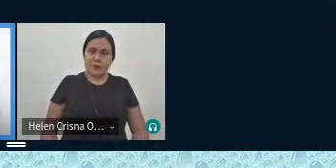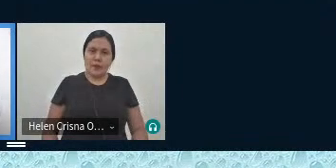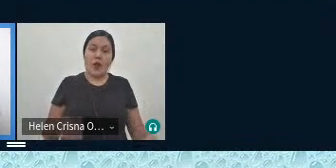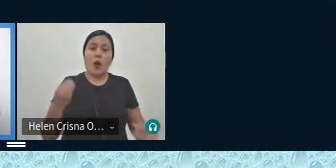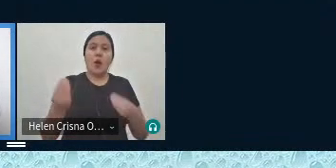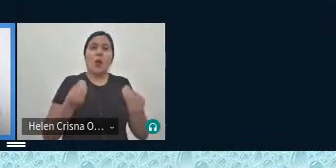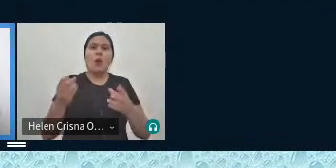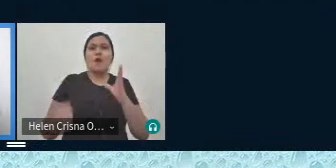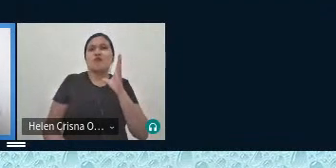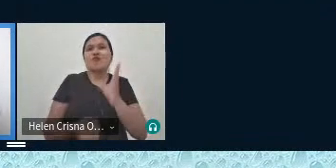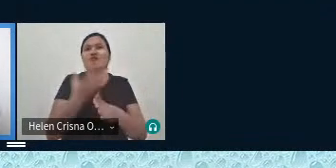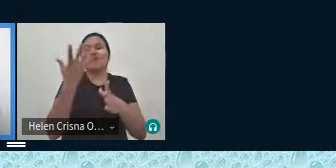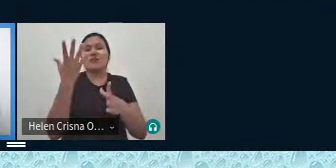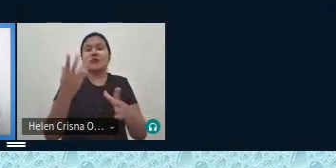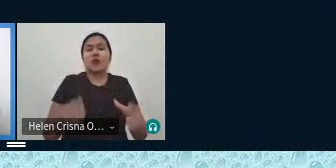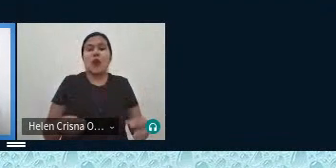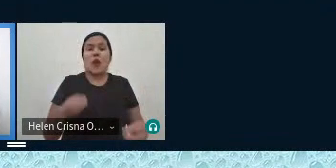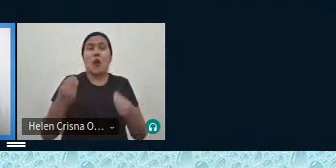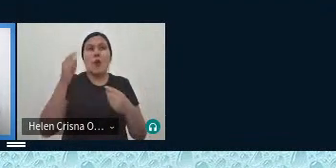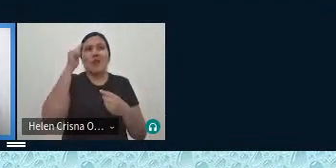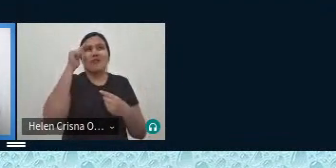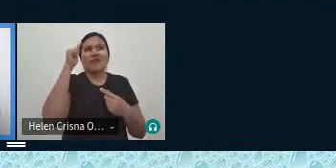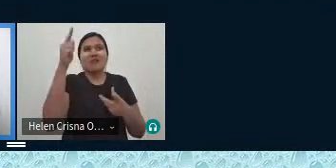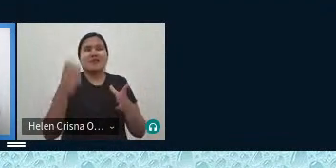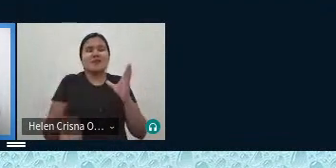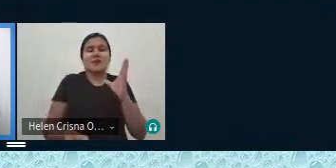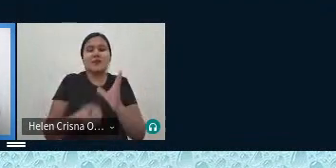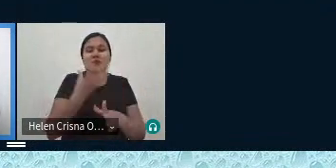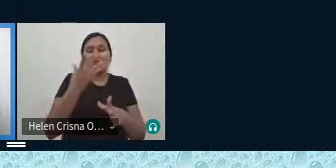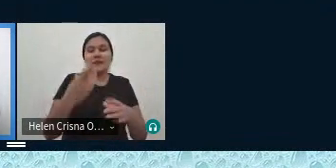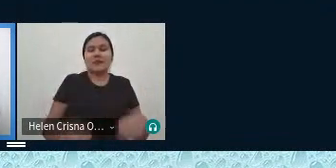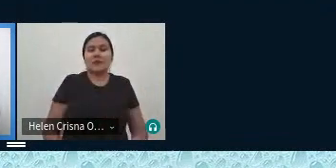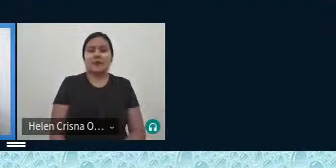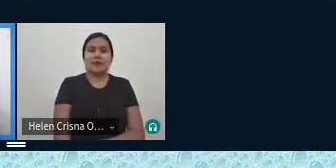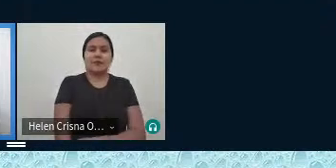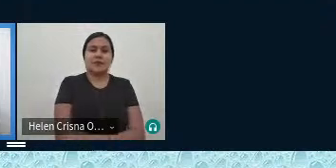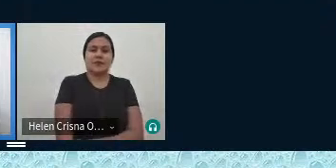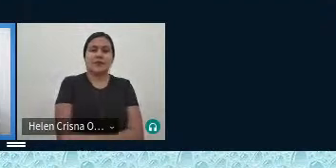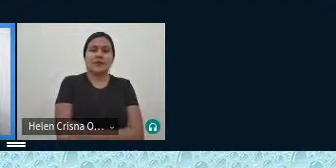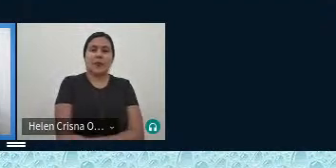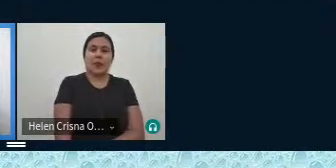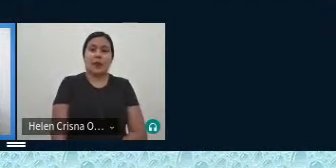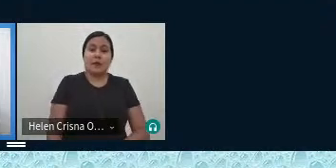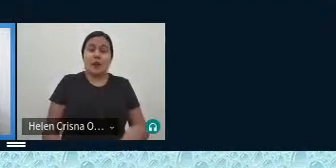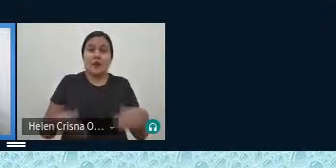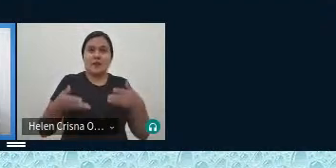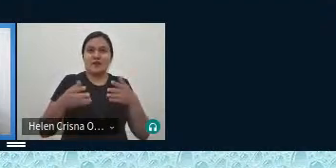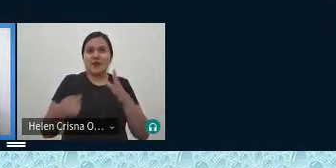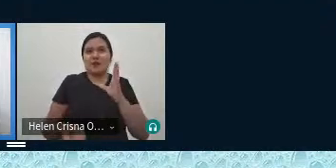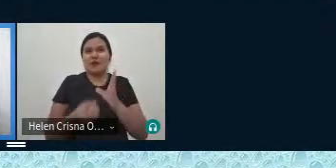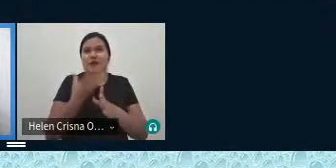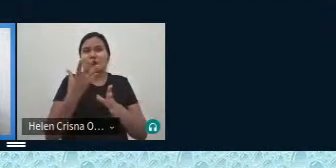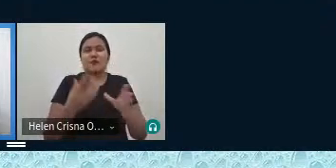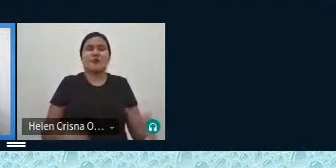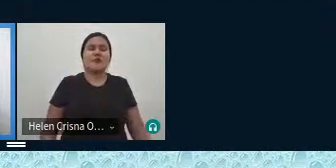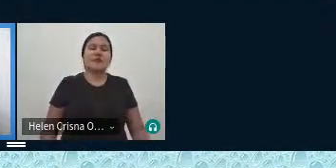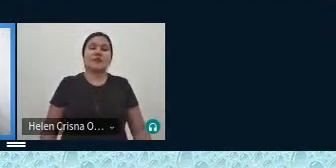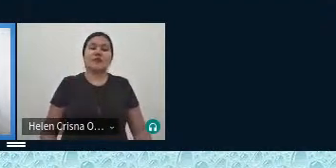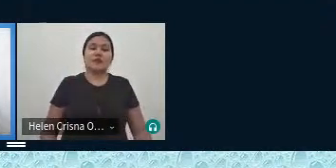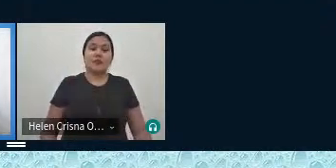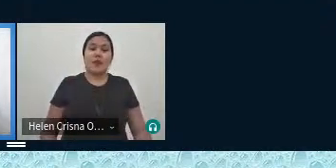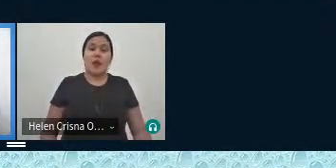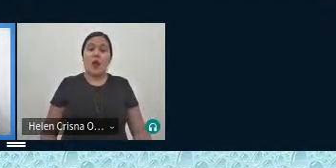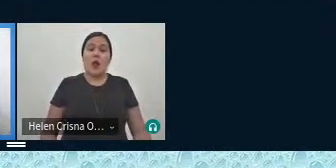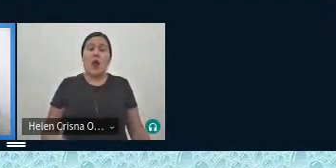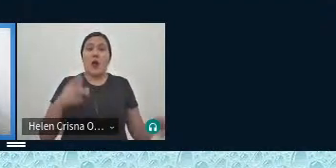foi surgindo como é que a ideia foi foi foi nascendo foi brotando para a